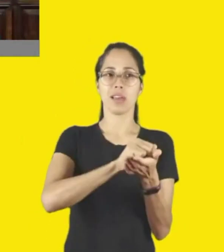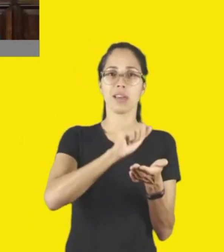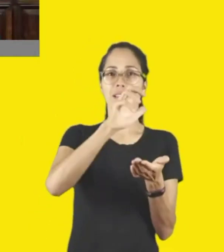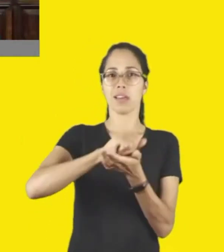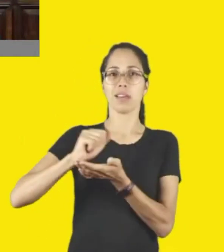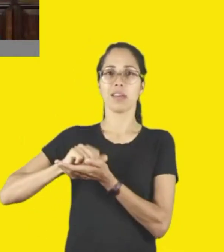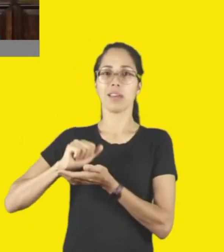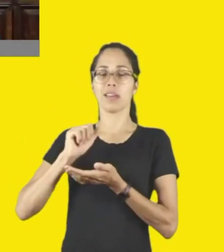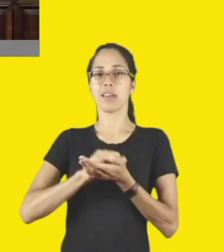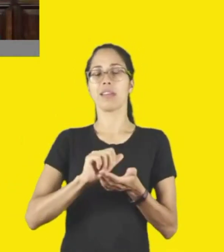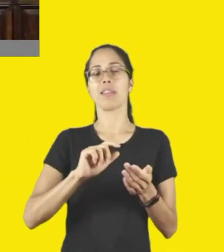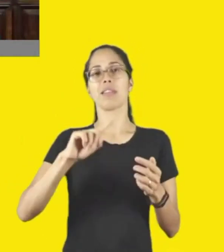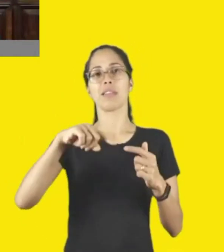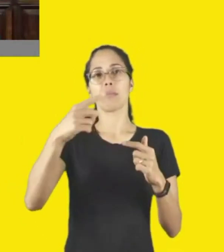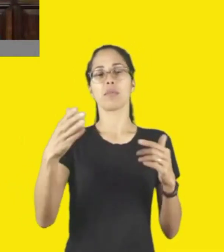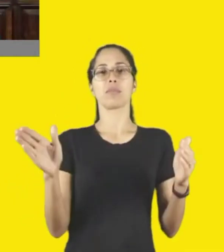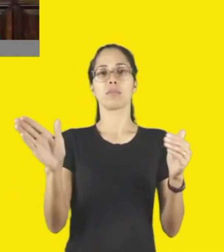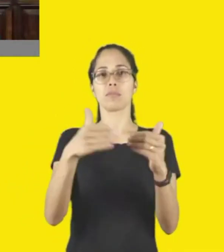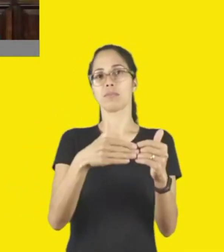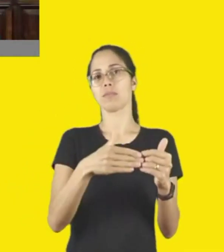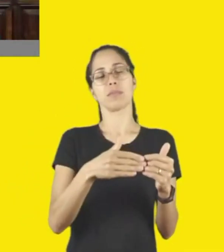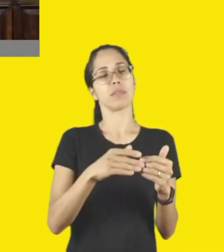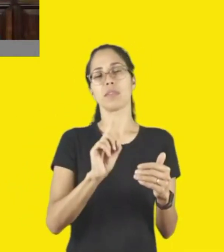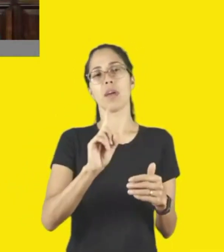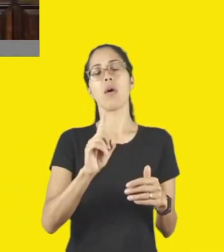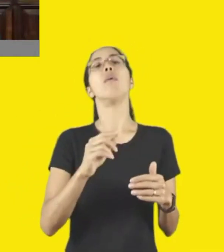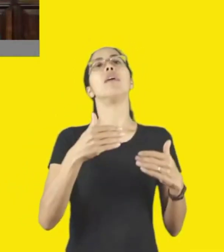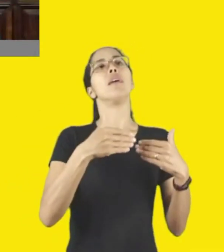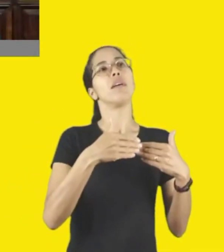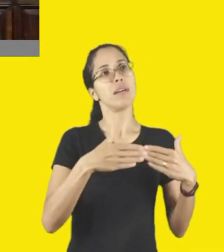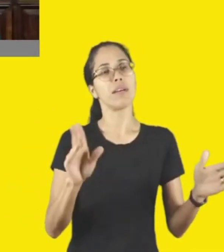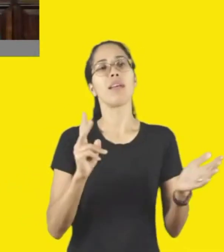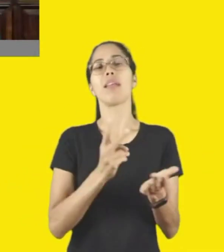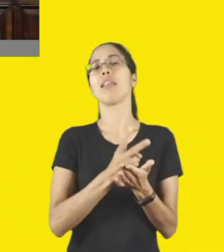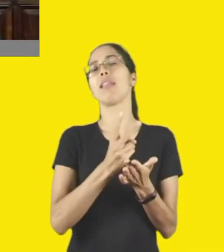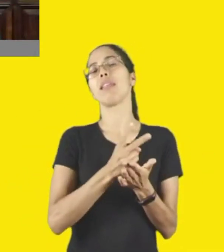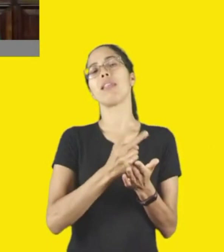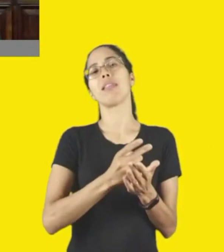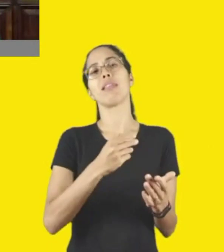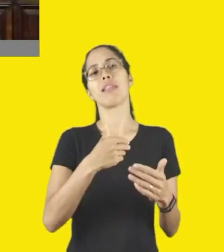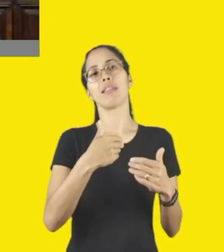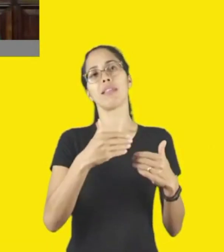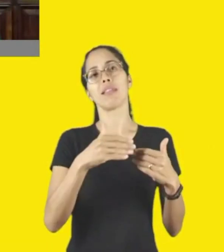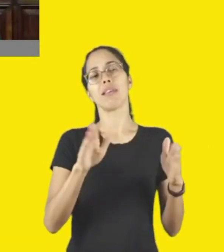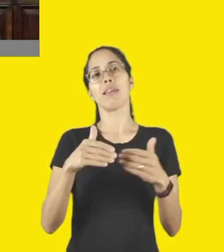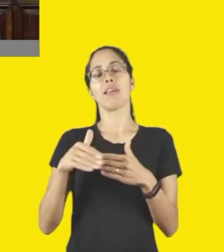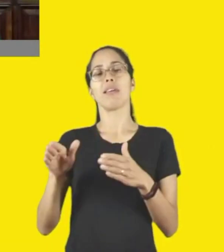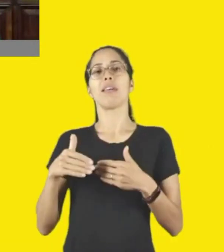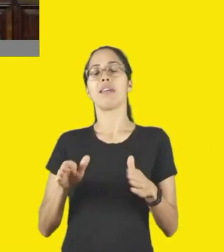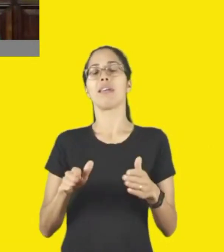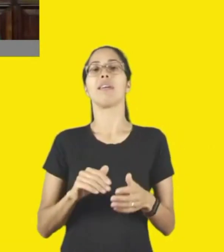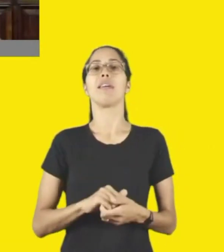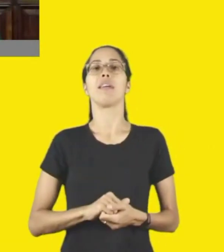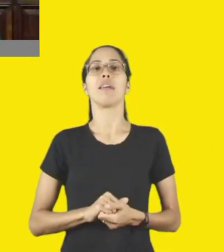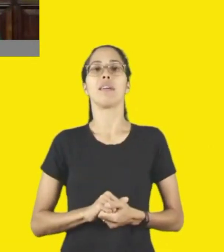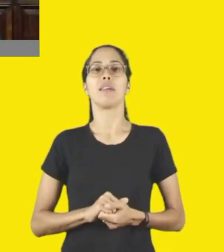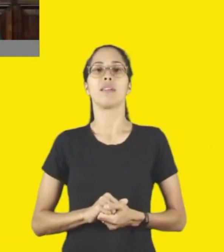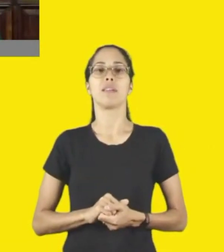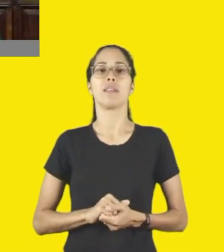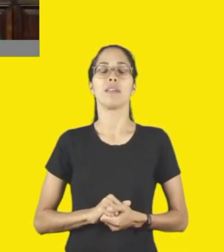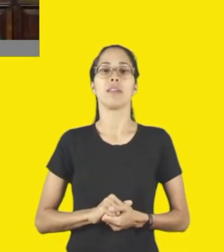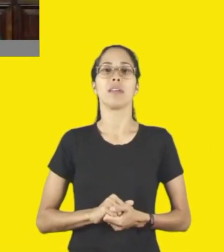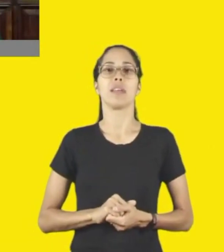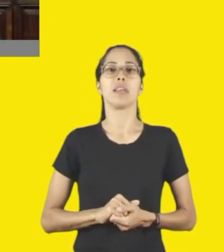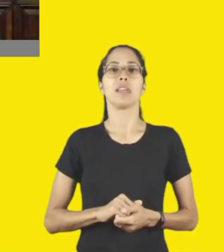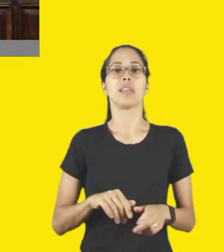porque também não dá, porque às vezes o município está na correria do dia a dia, eu sei, porque eu também estou aqui todo dia na correria. E aí a gente